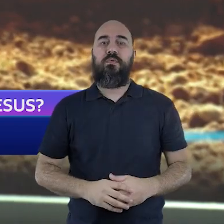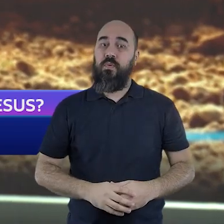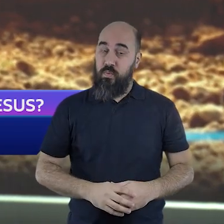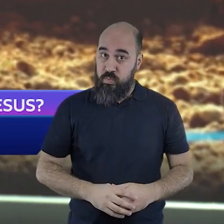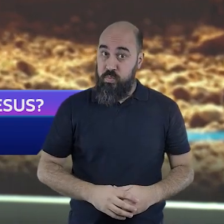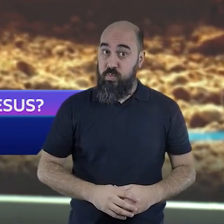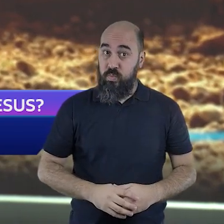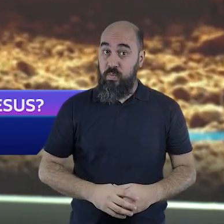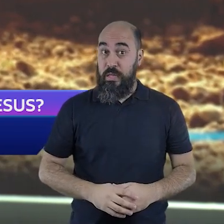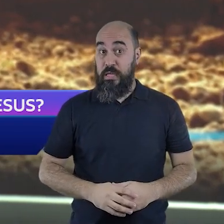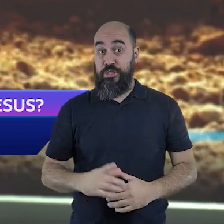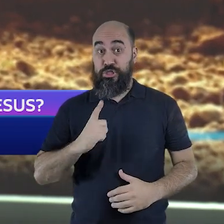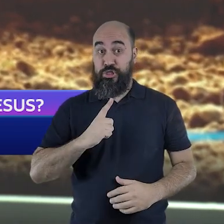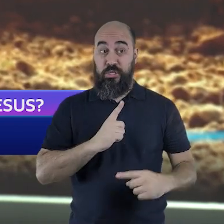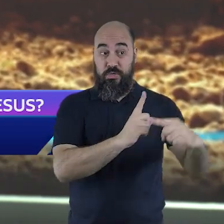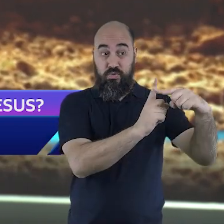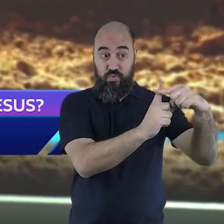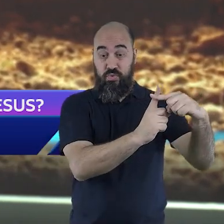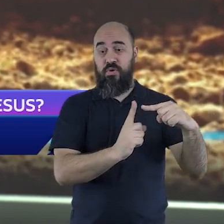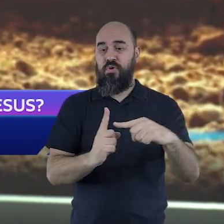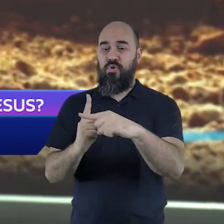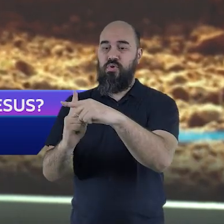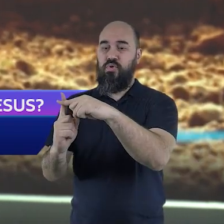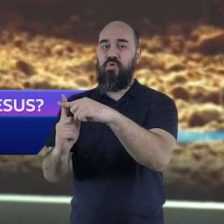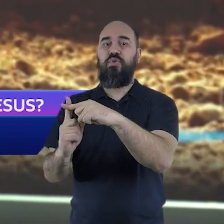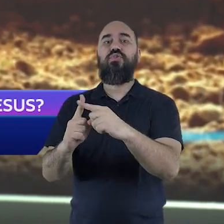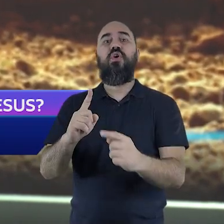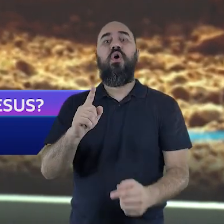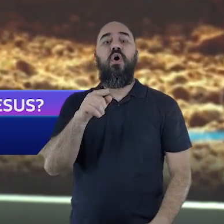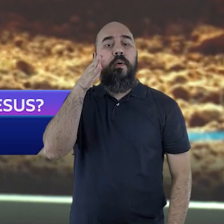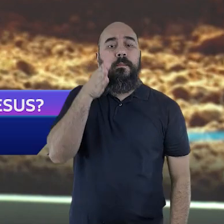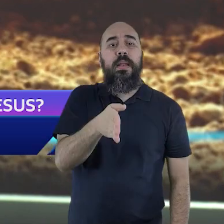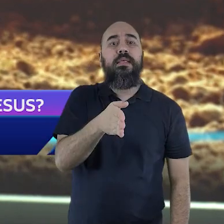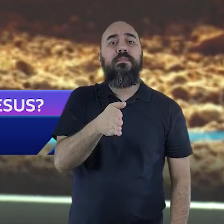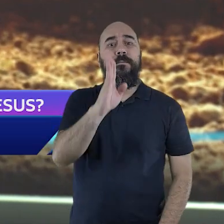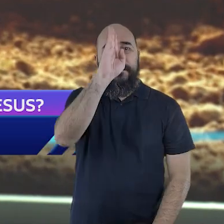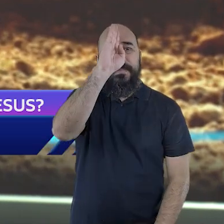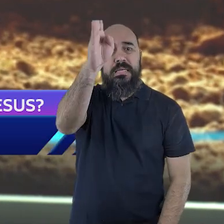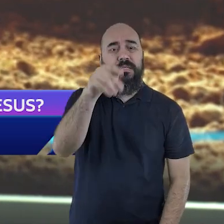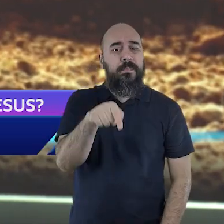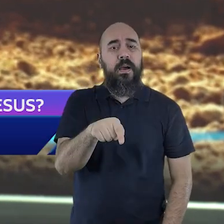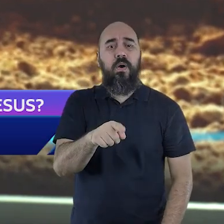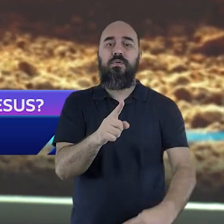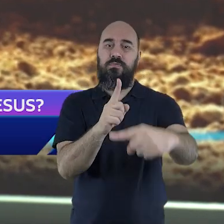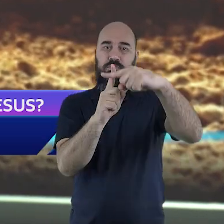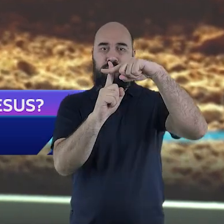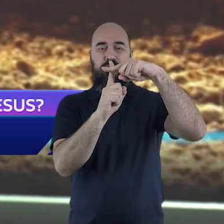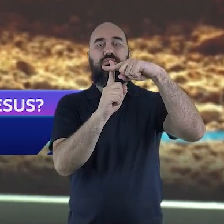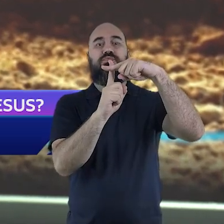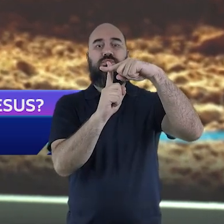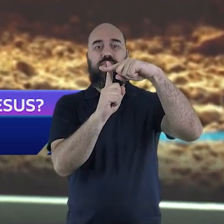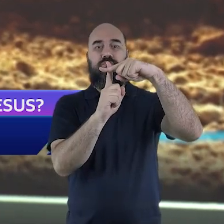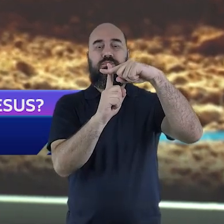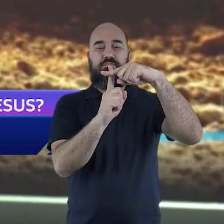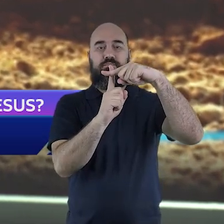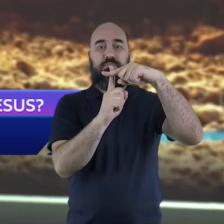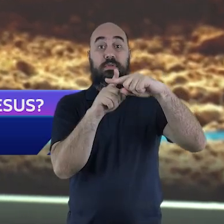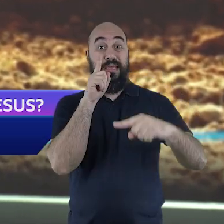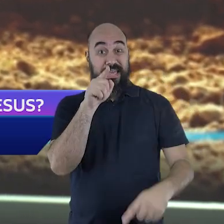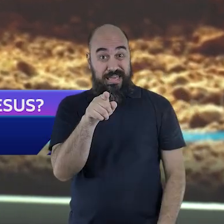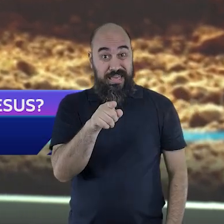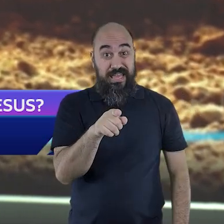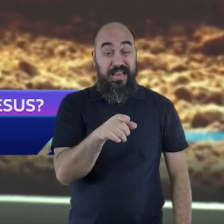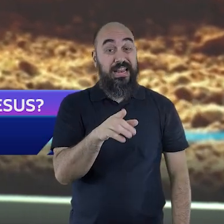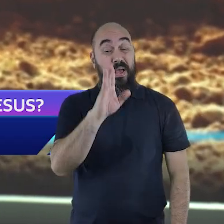porque ele é o centro de tudo. Jesus é o centro do plano da salvação é o centro da